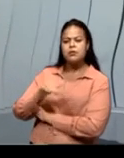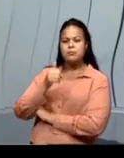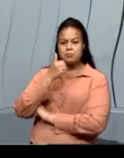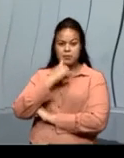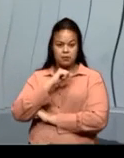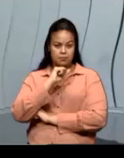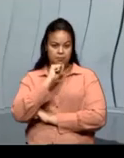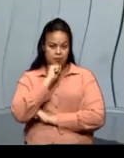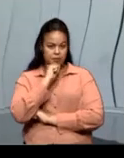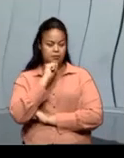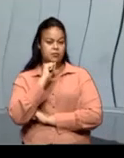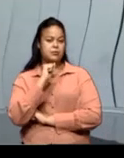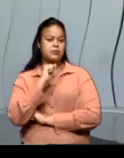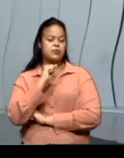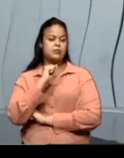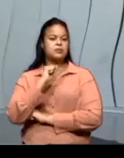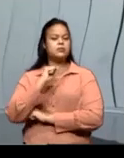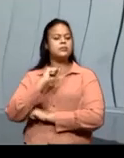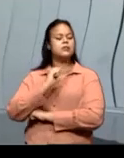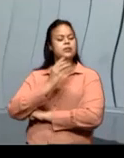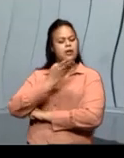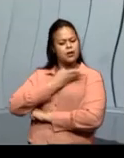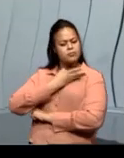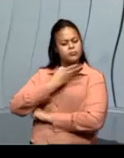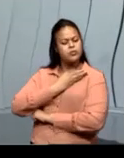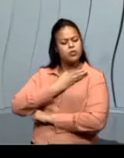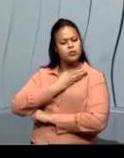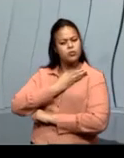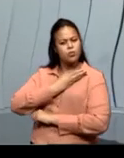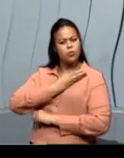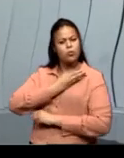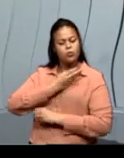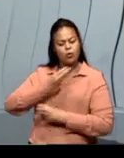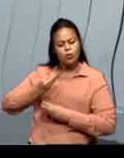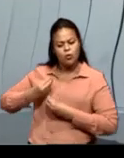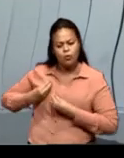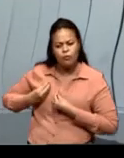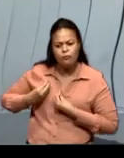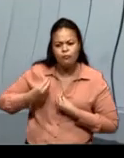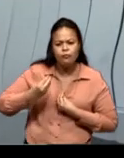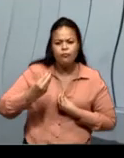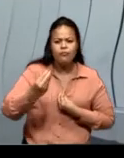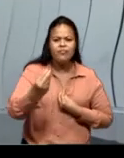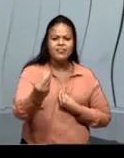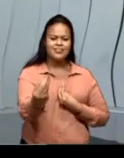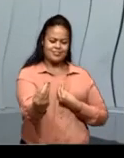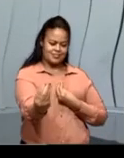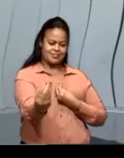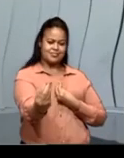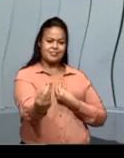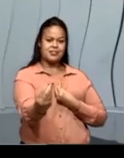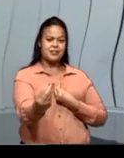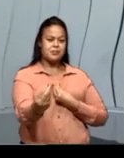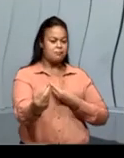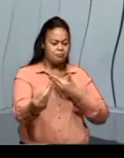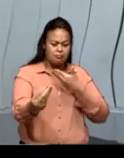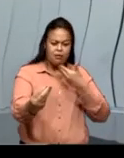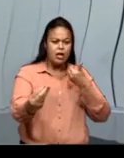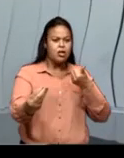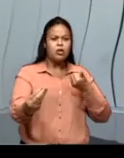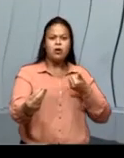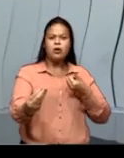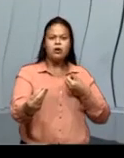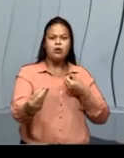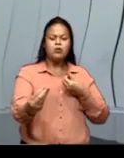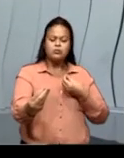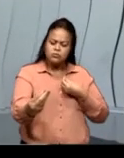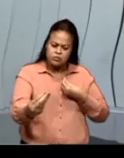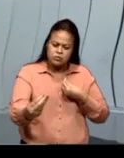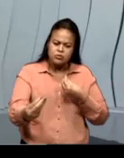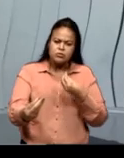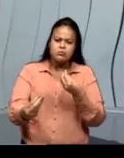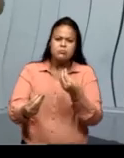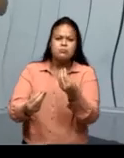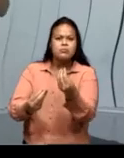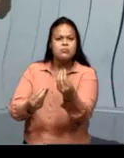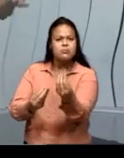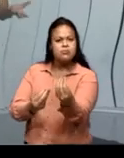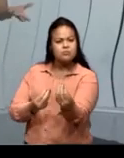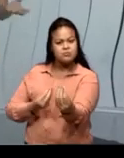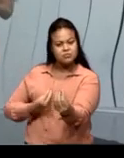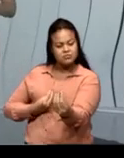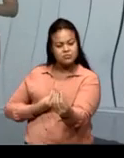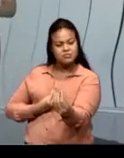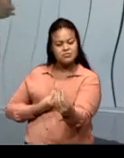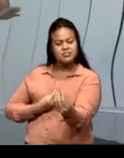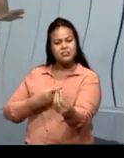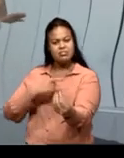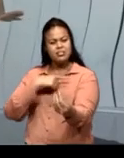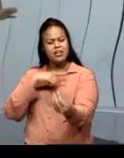parentes. É a gente oferecer ao outro a nossa melhor metade mesmo. A gente sabe que há